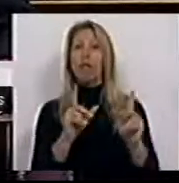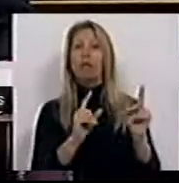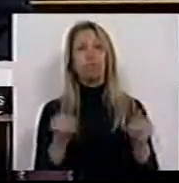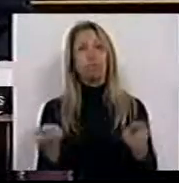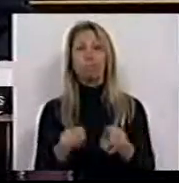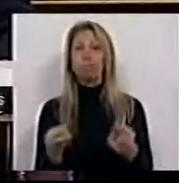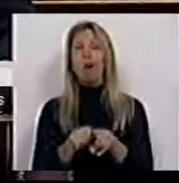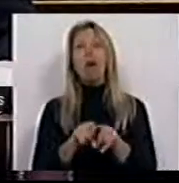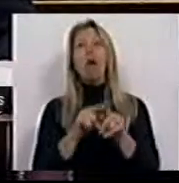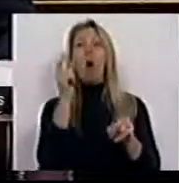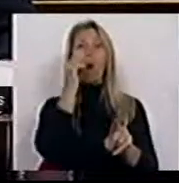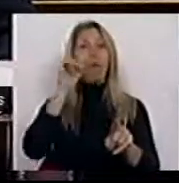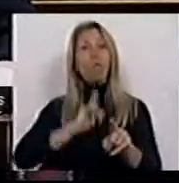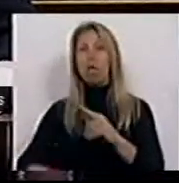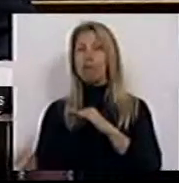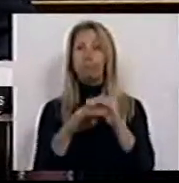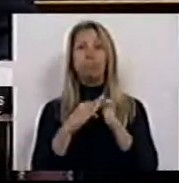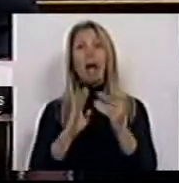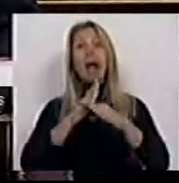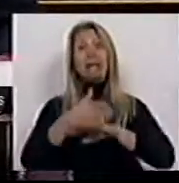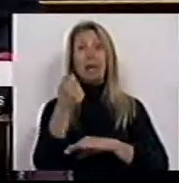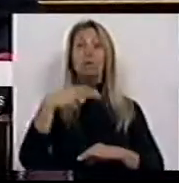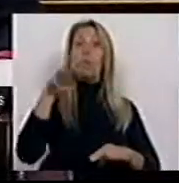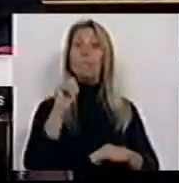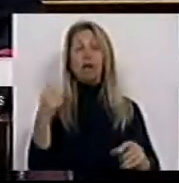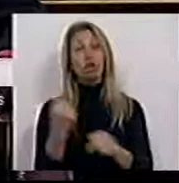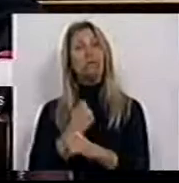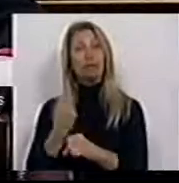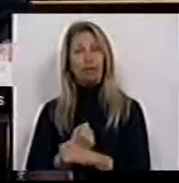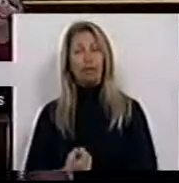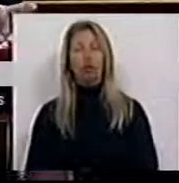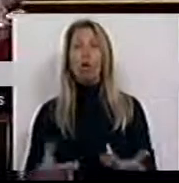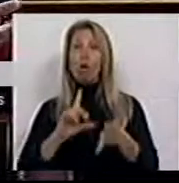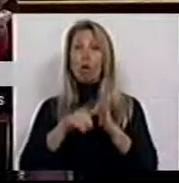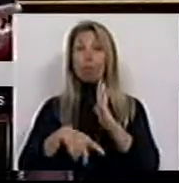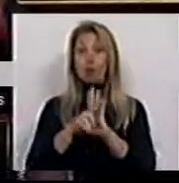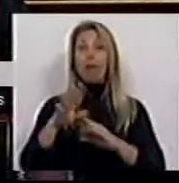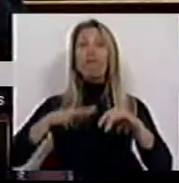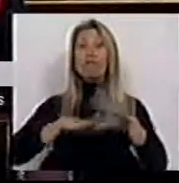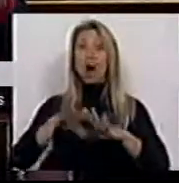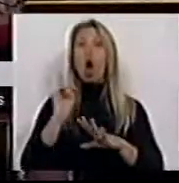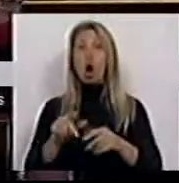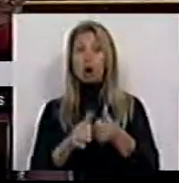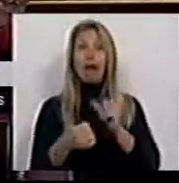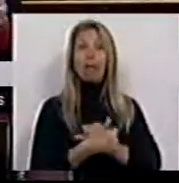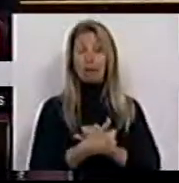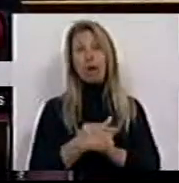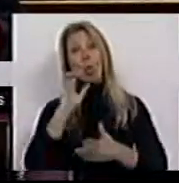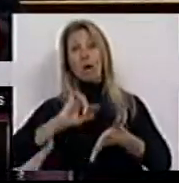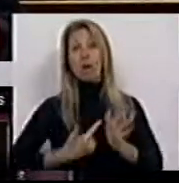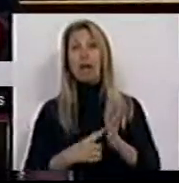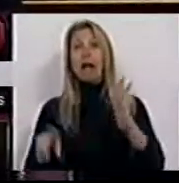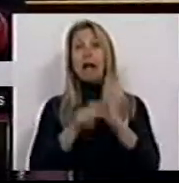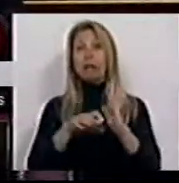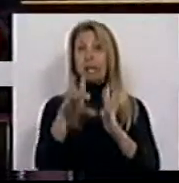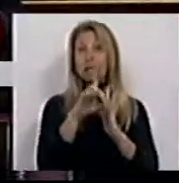homens e mulheres no acesso a bens e serviços. O projeto de lei o que vem fazer é alterar, no essencial, o artigo 6º da Lei